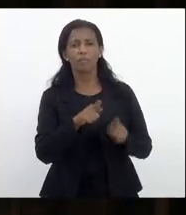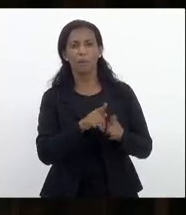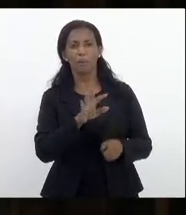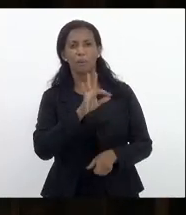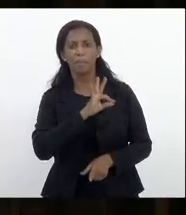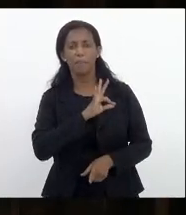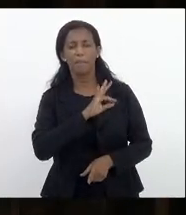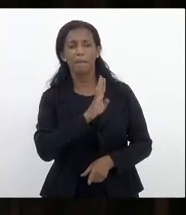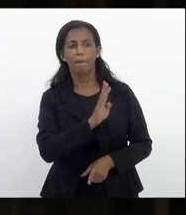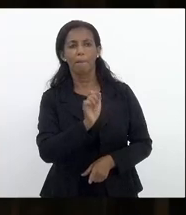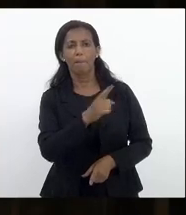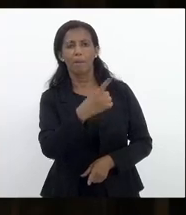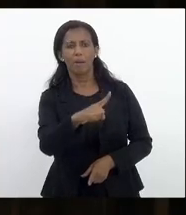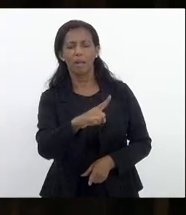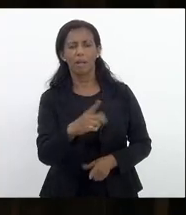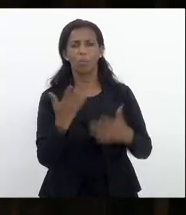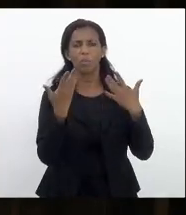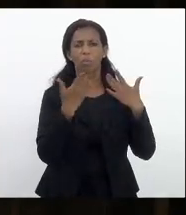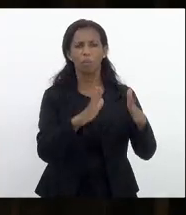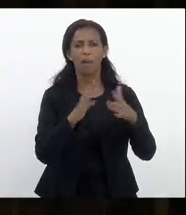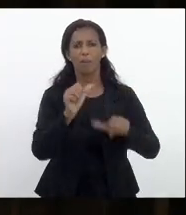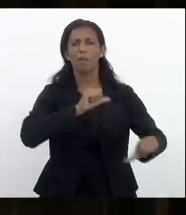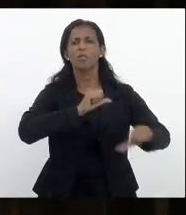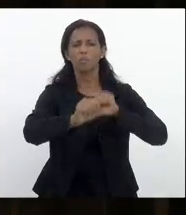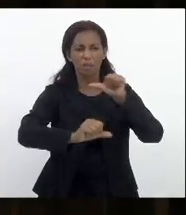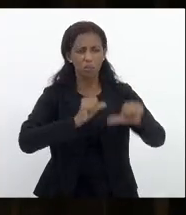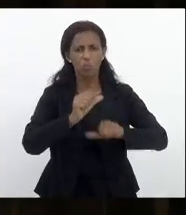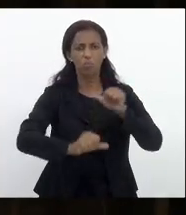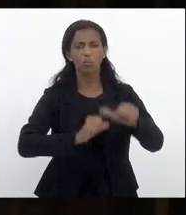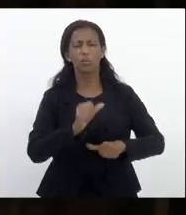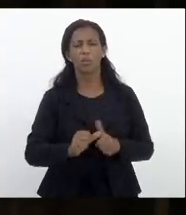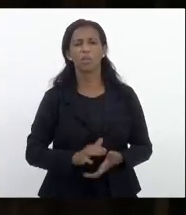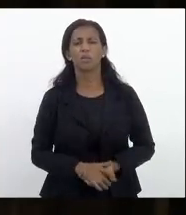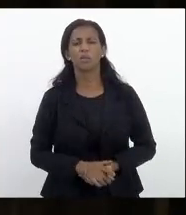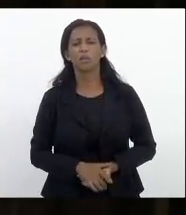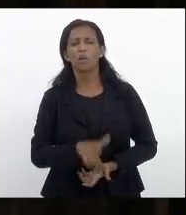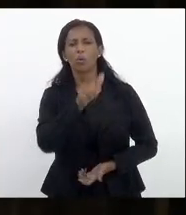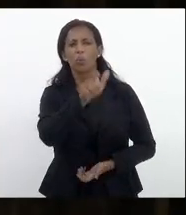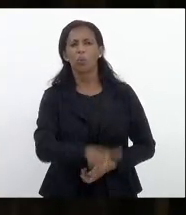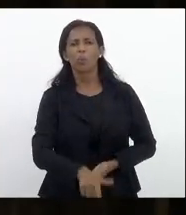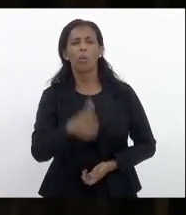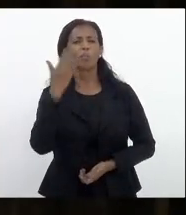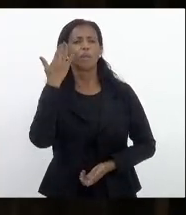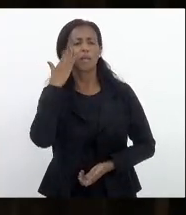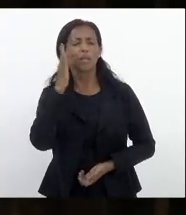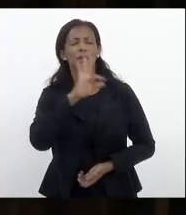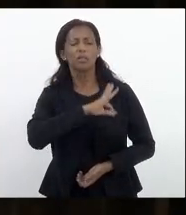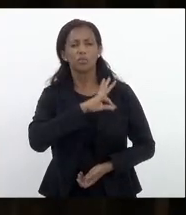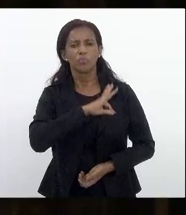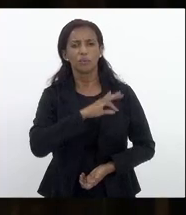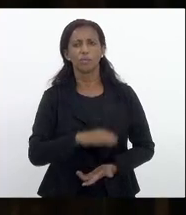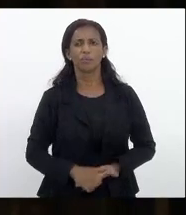parabenizar o coronel Henrique pelas mudanças um cara que entende de polícia